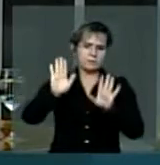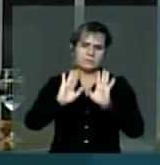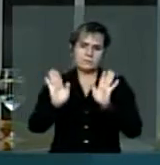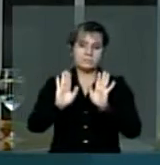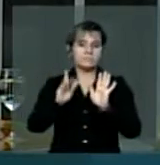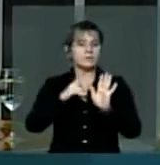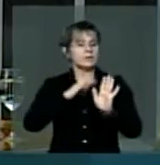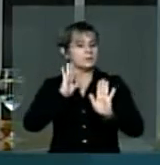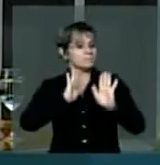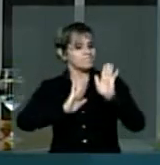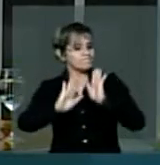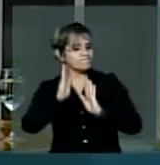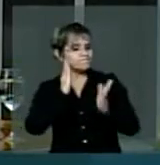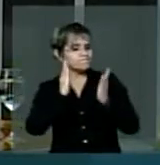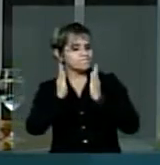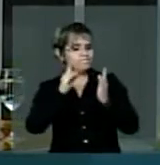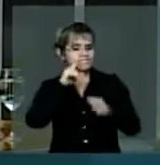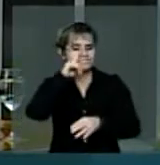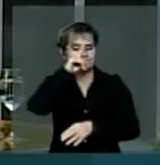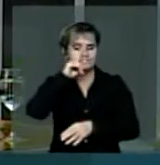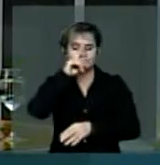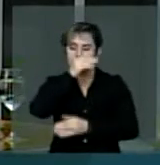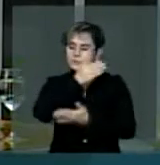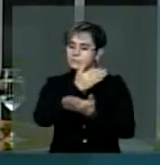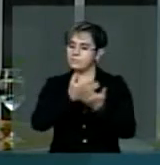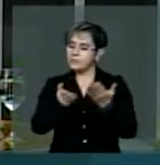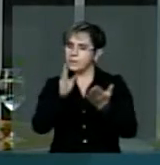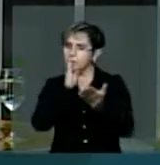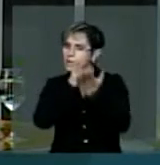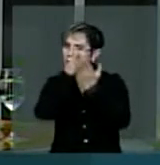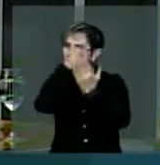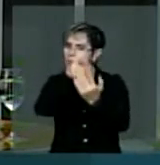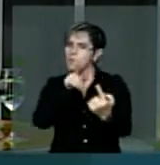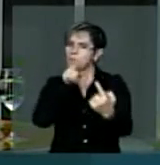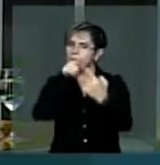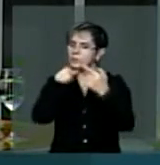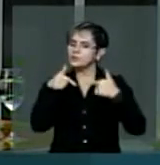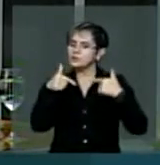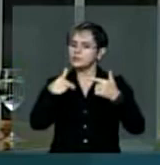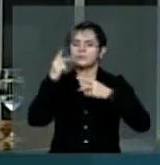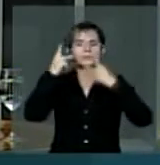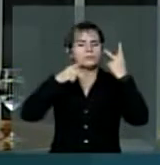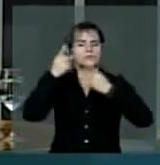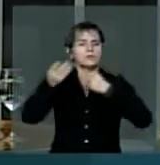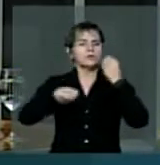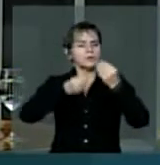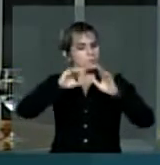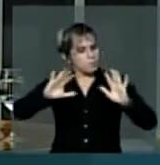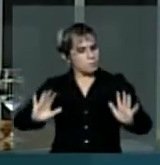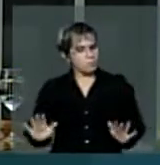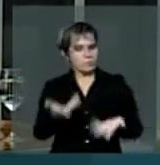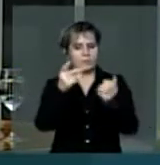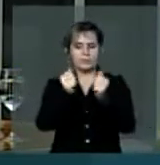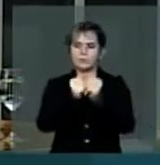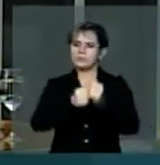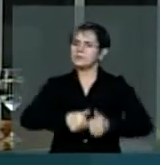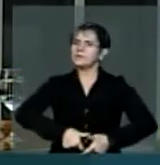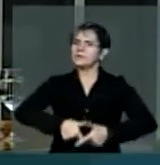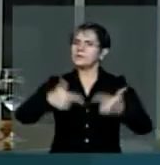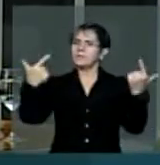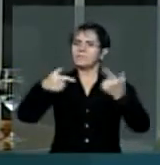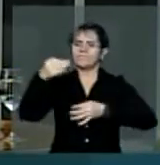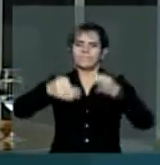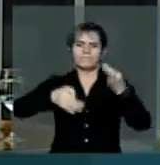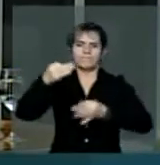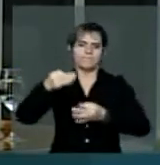Corre o sério risco de perder a perspectiva da luta política Como um meio de promoção da mais ampla